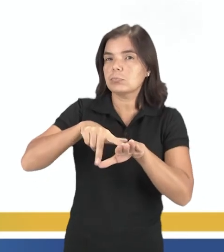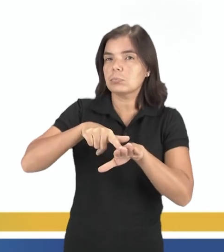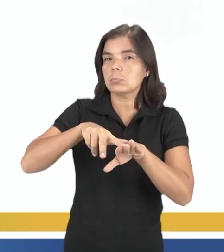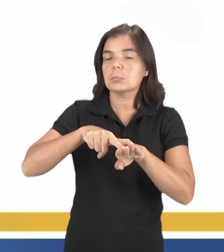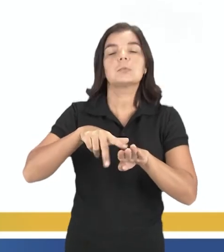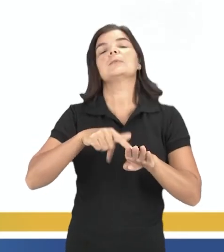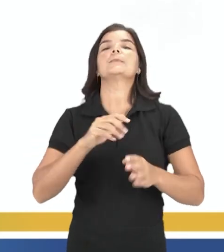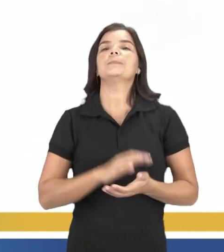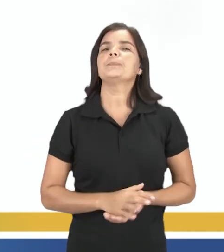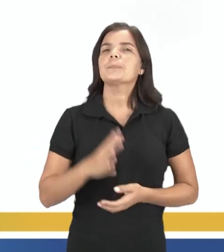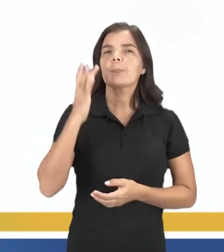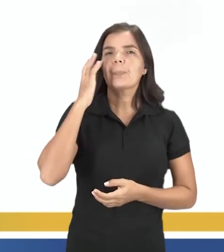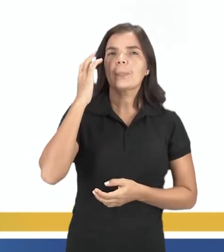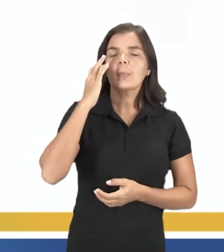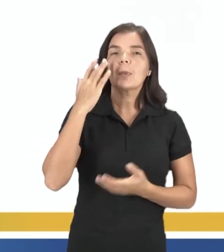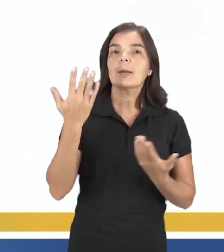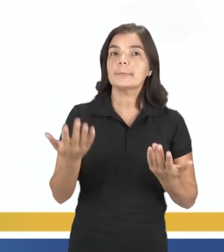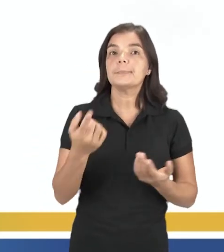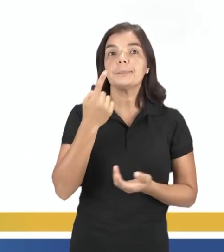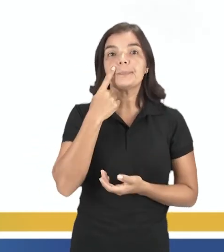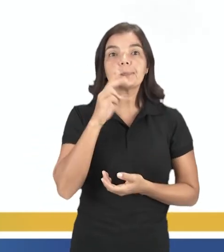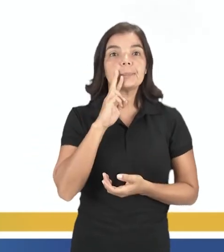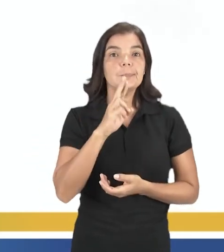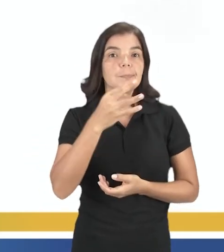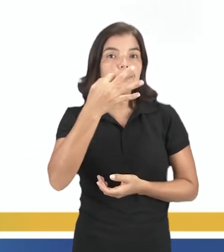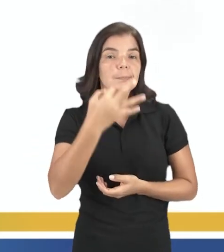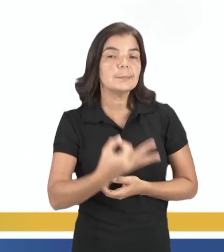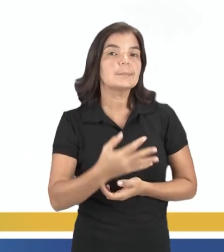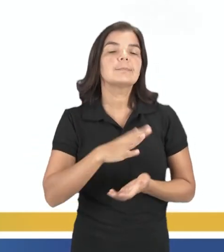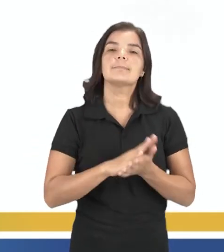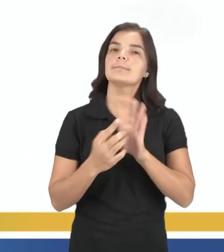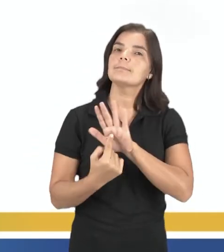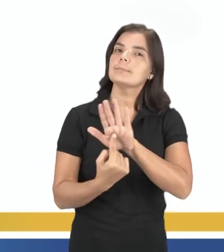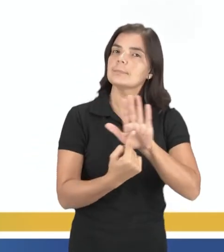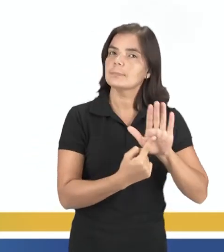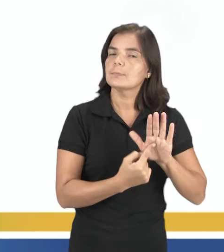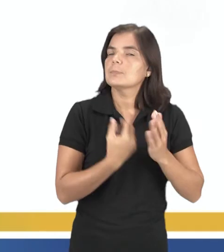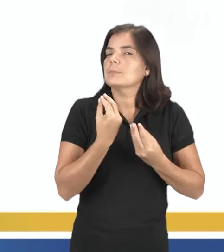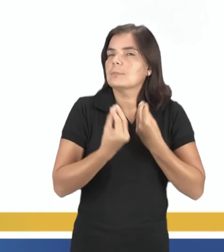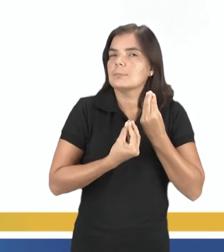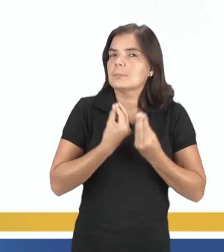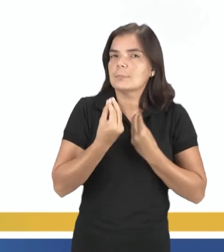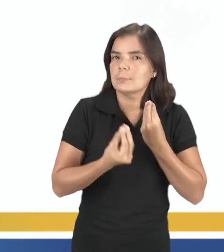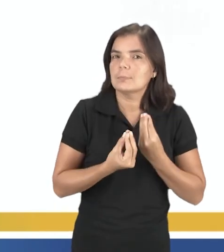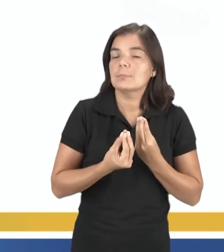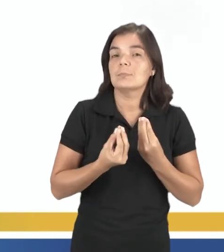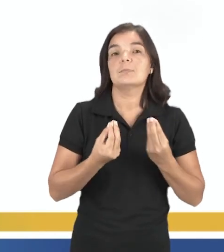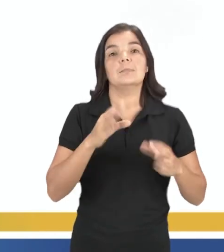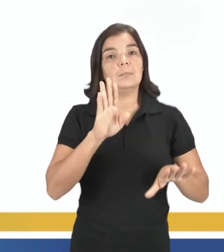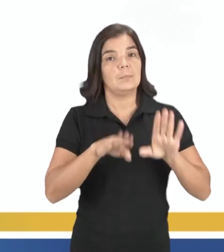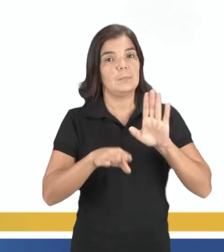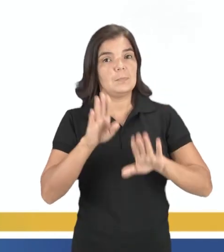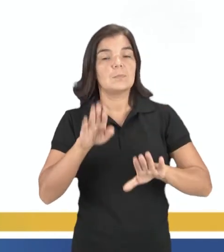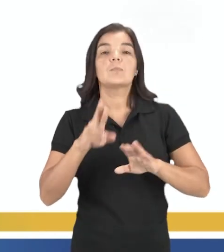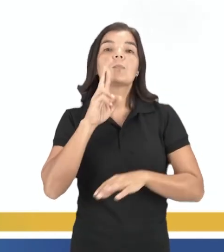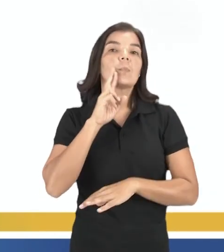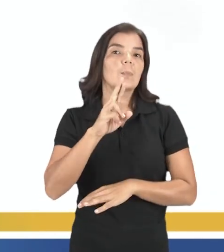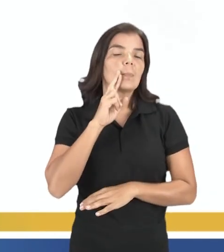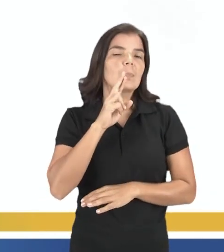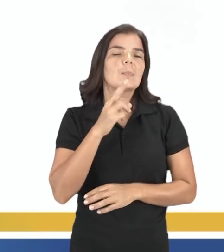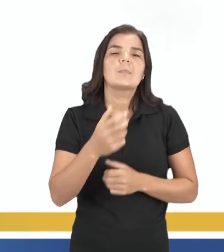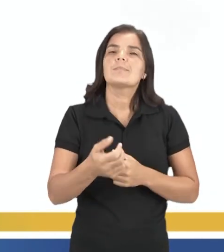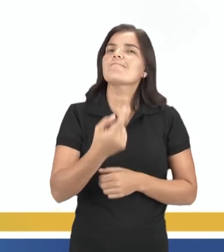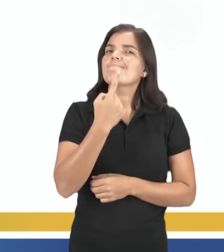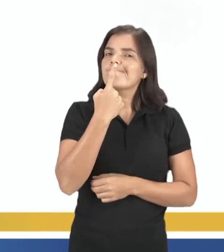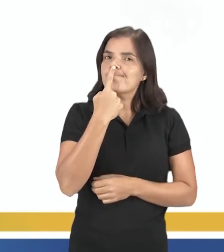Será, pessoal? Vamos lá que nós vamos ver a resposta e eu vou mostrar para vocês como que muitas vezes a resposta está